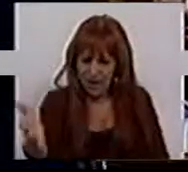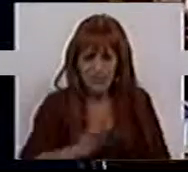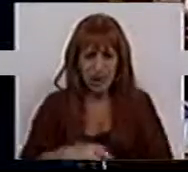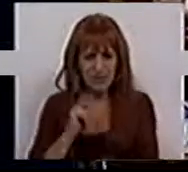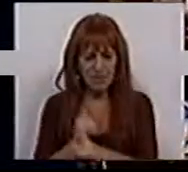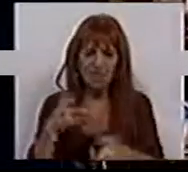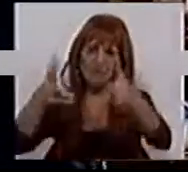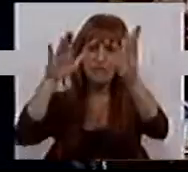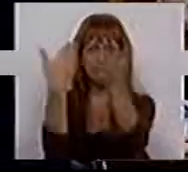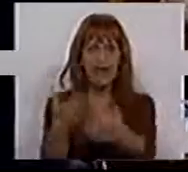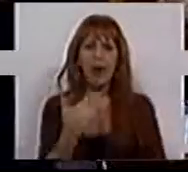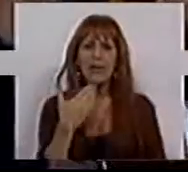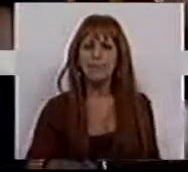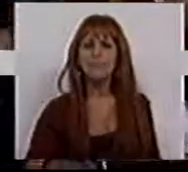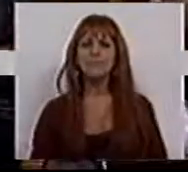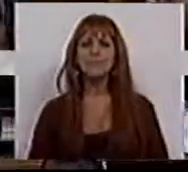dessa mesma liberalização. Muito obrigada.